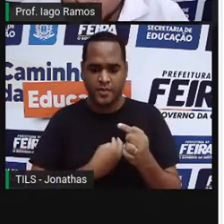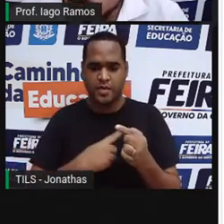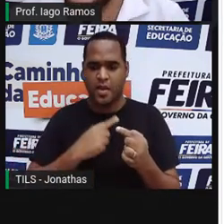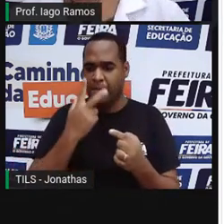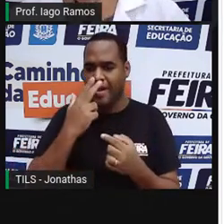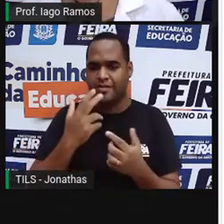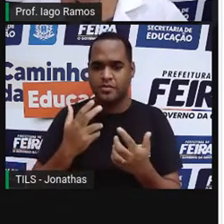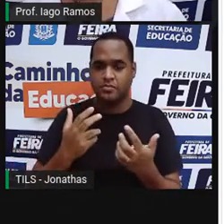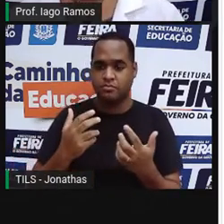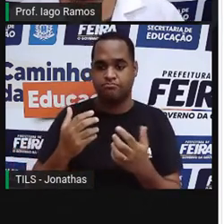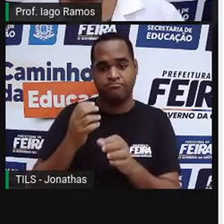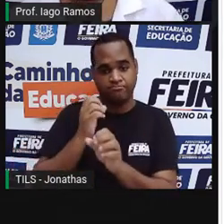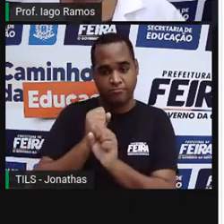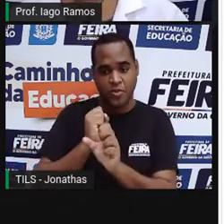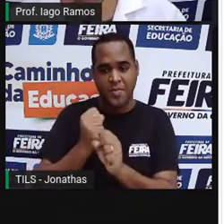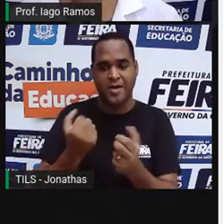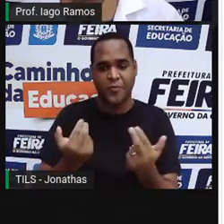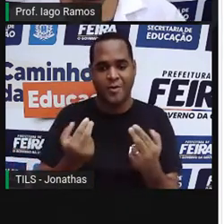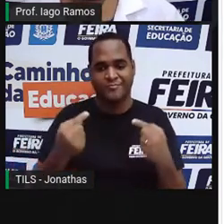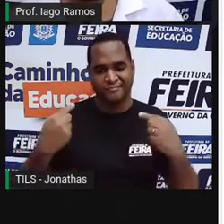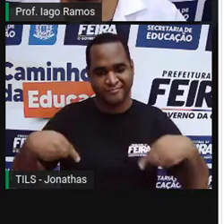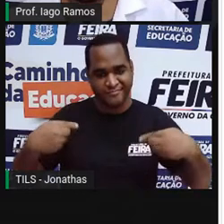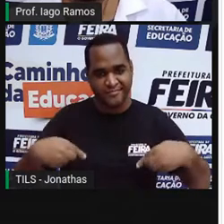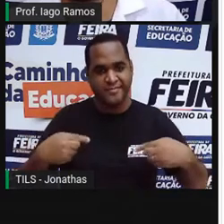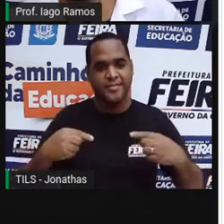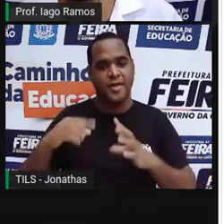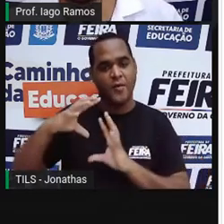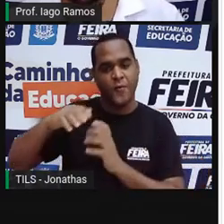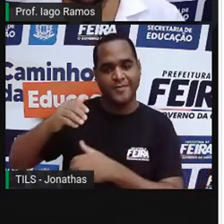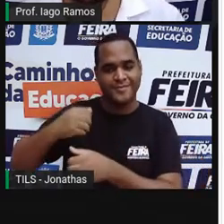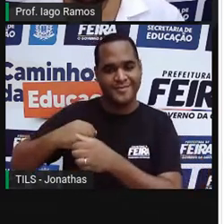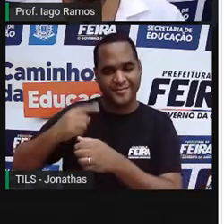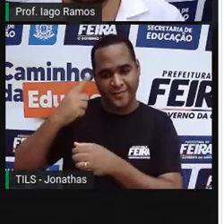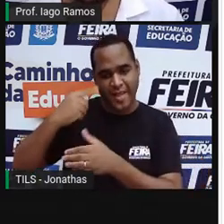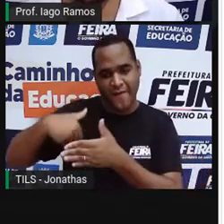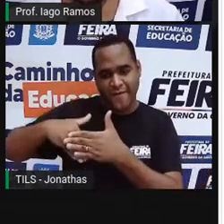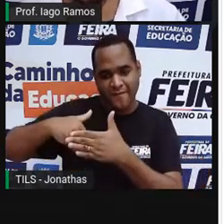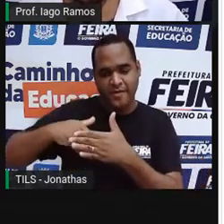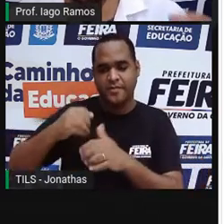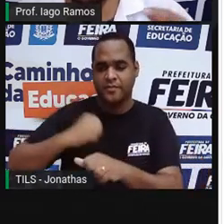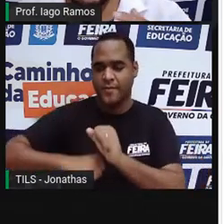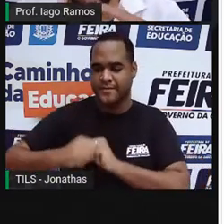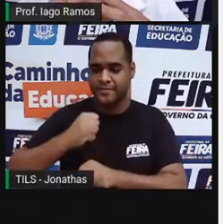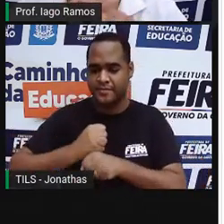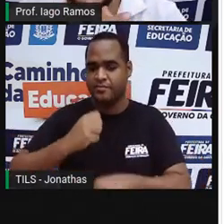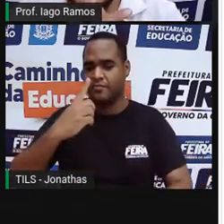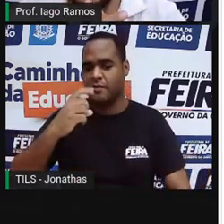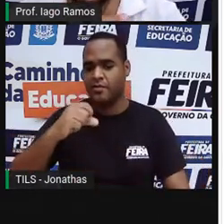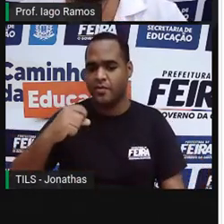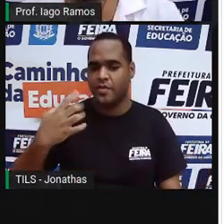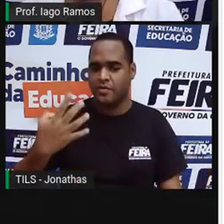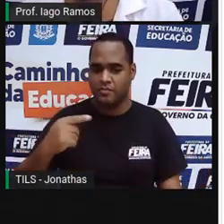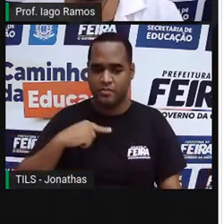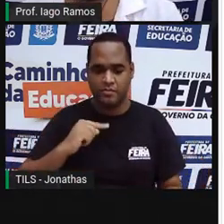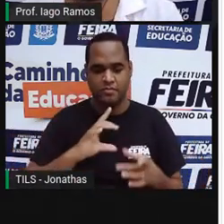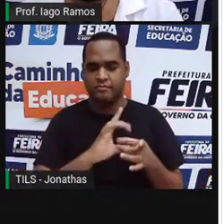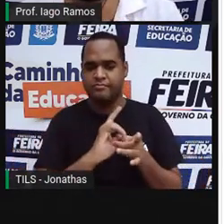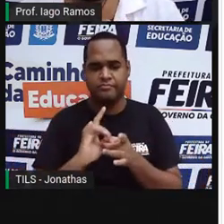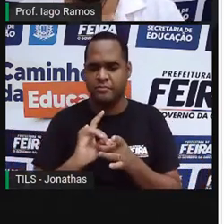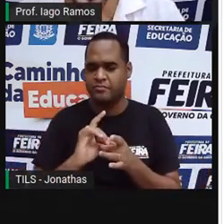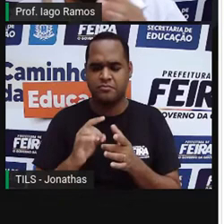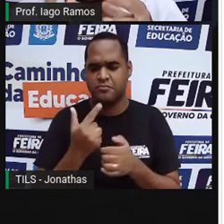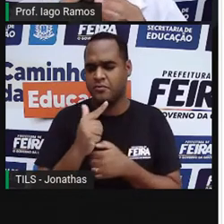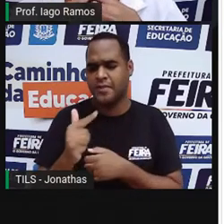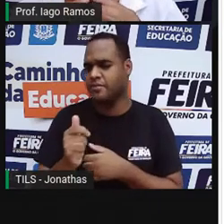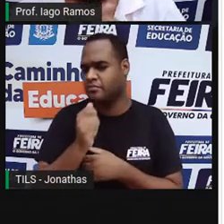como aconteceu na final da Copa do Mundo de 1994. Então, não há uma relação entre essas grandezas.